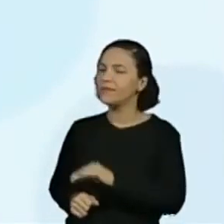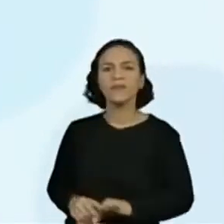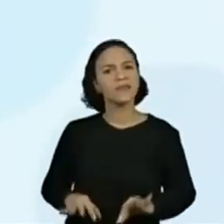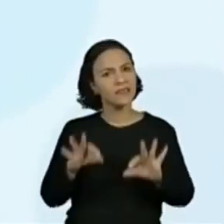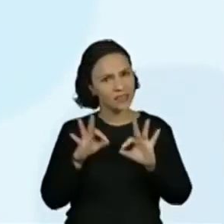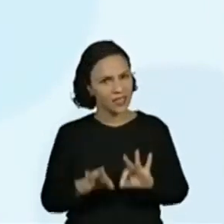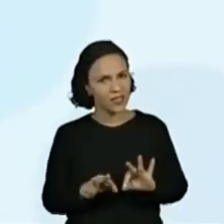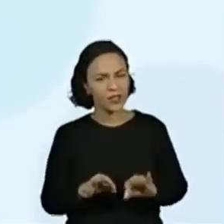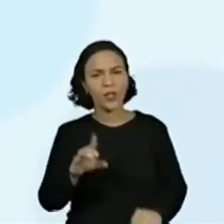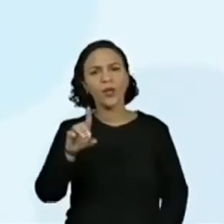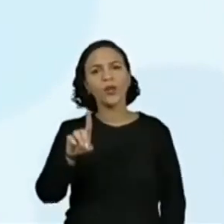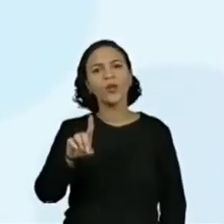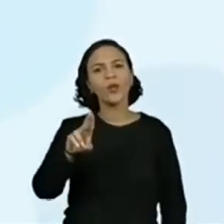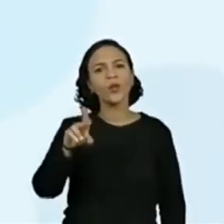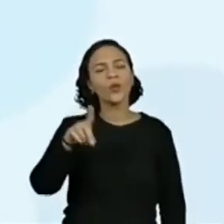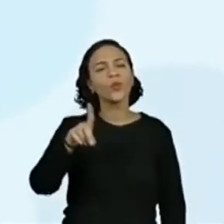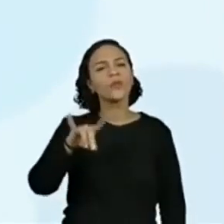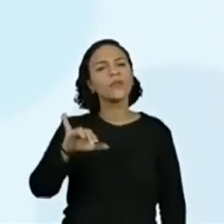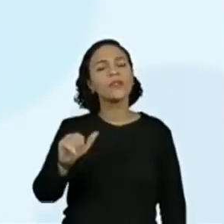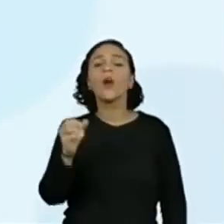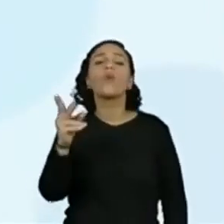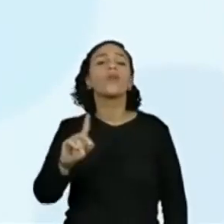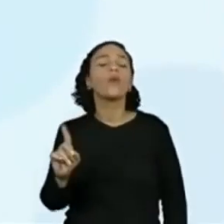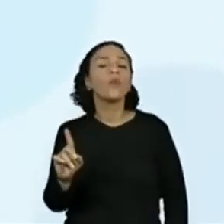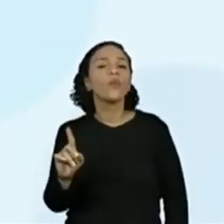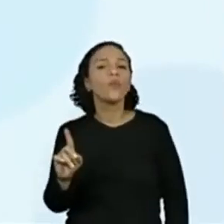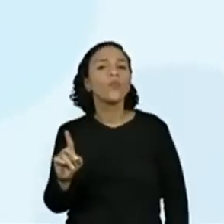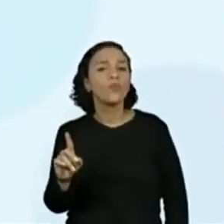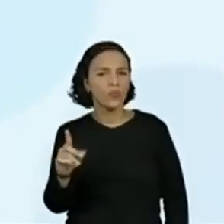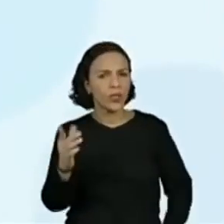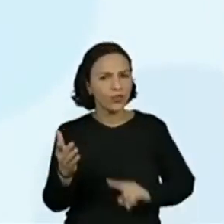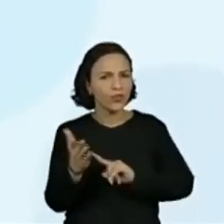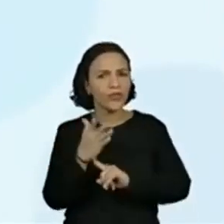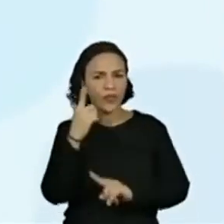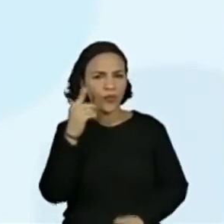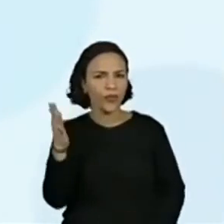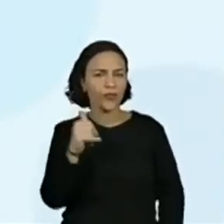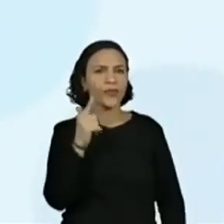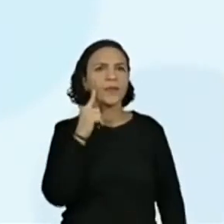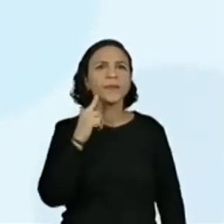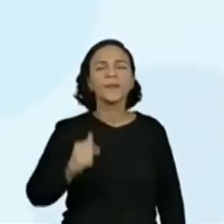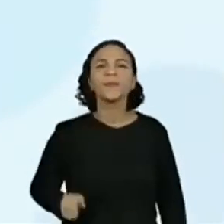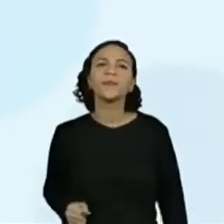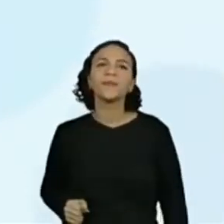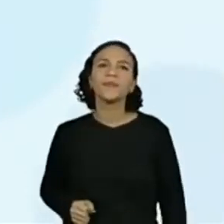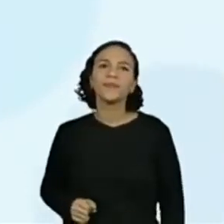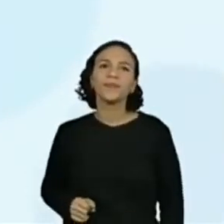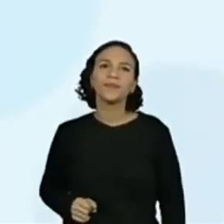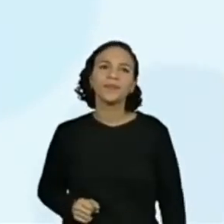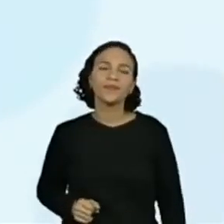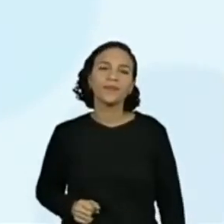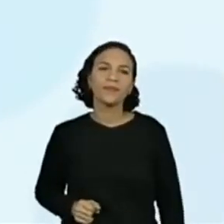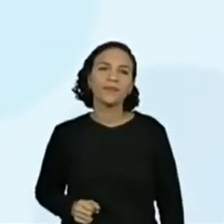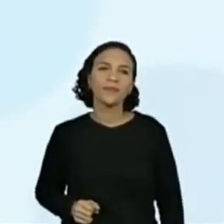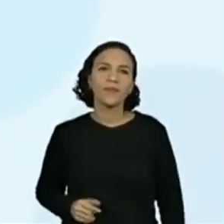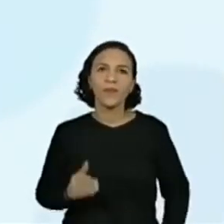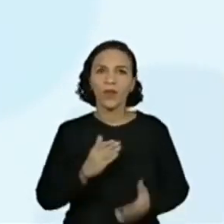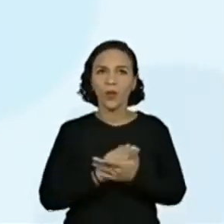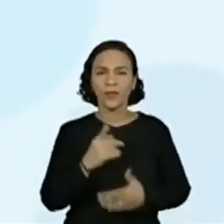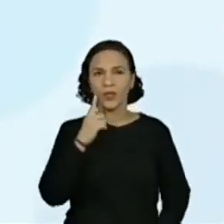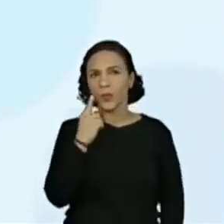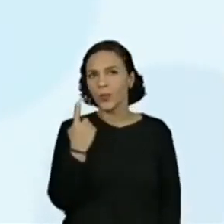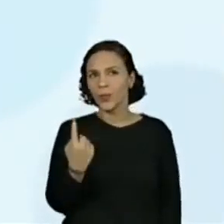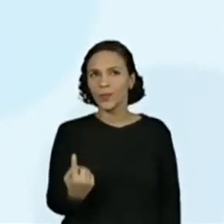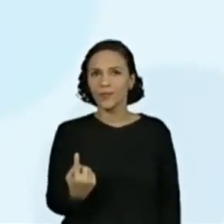a gente já sabe que são doze, certo? Será que colocou correto? Então, olha lá. Vamos começar por aqui.